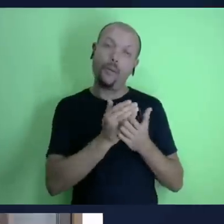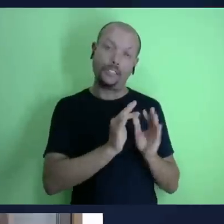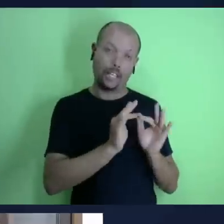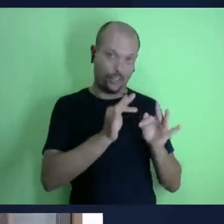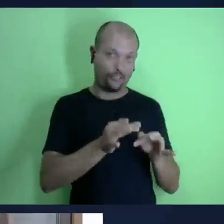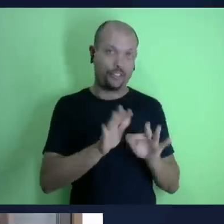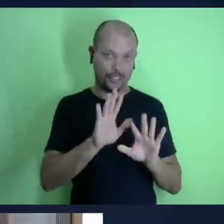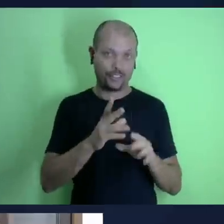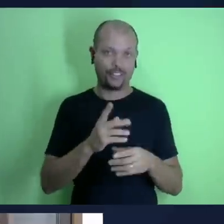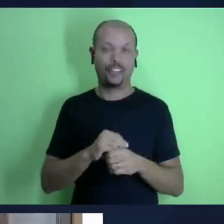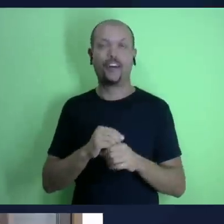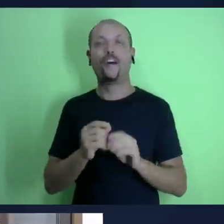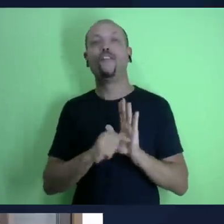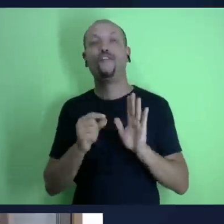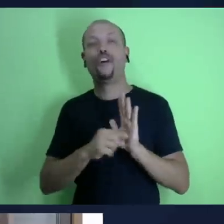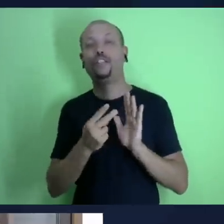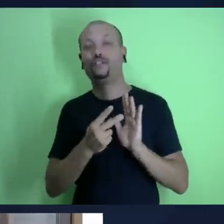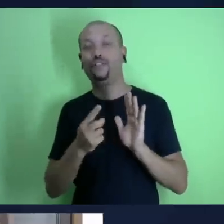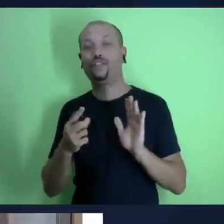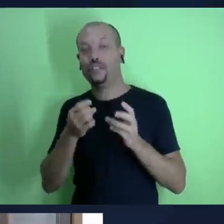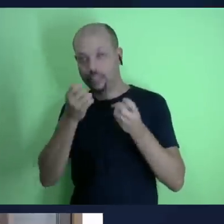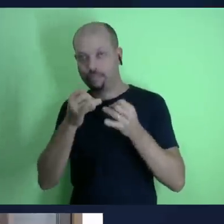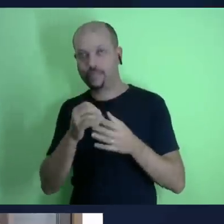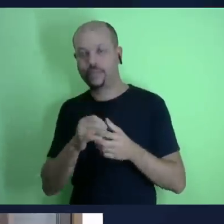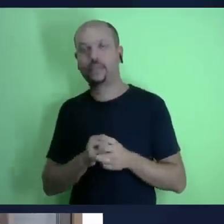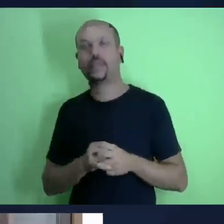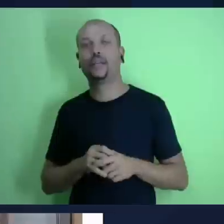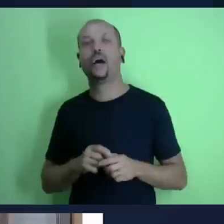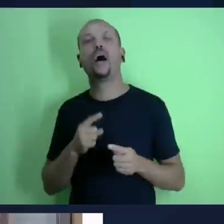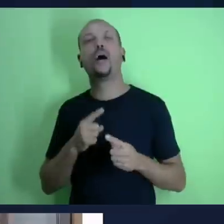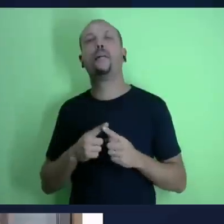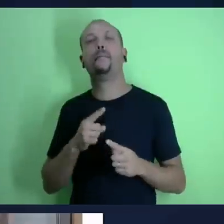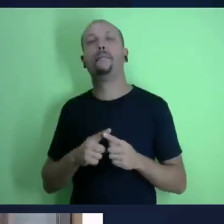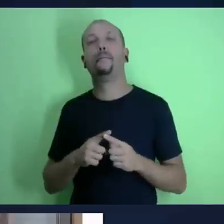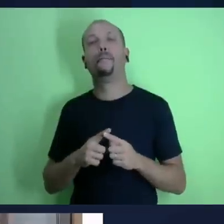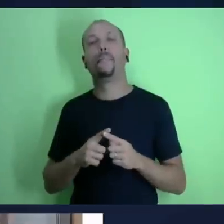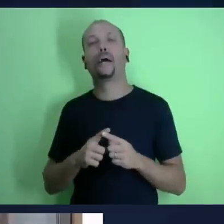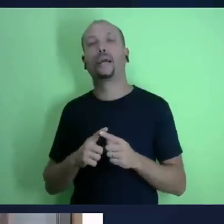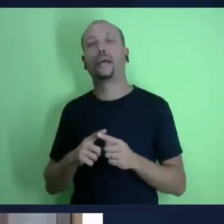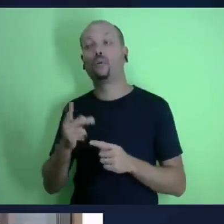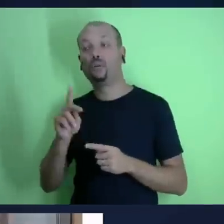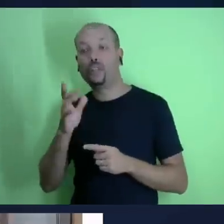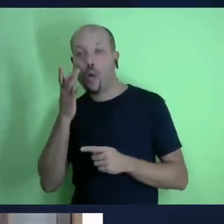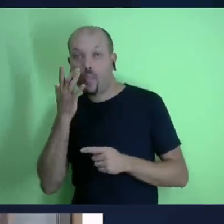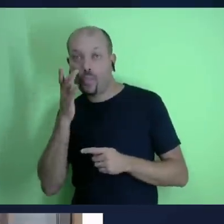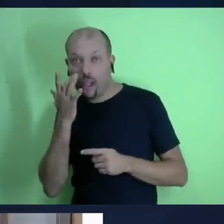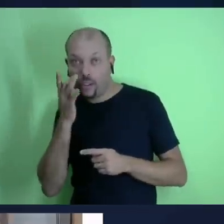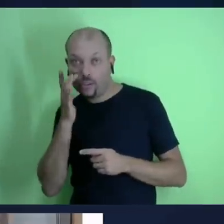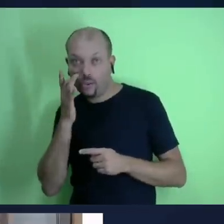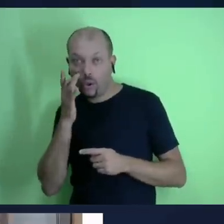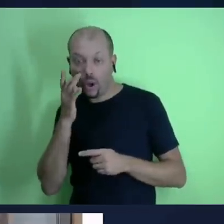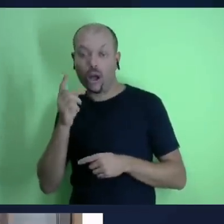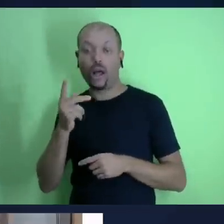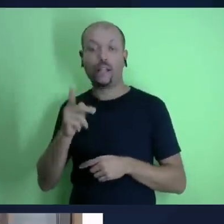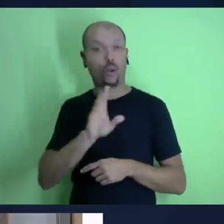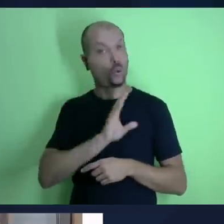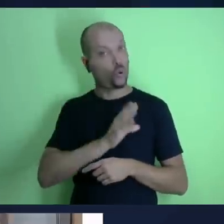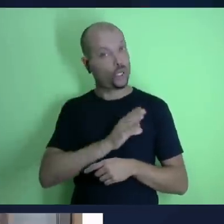quanto a gente é é o